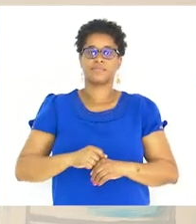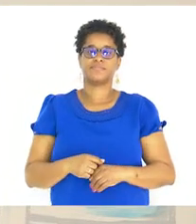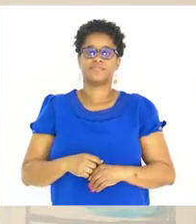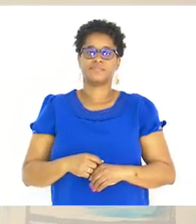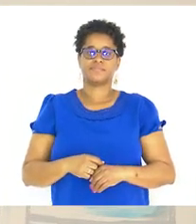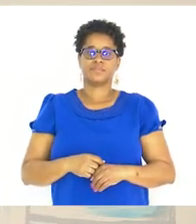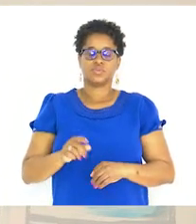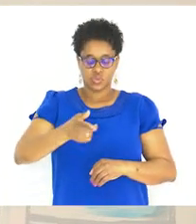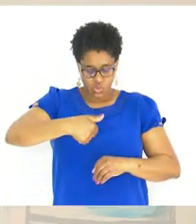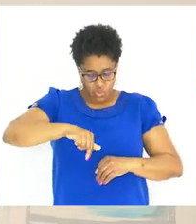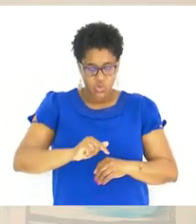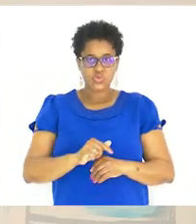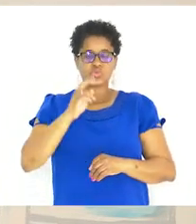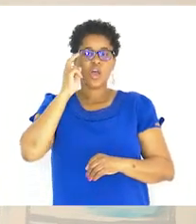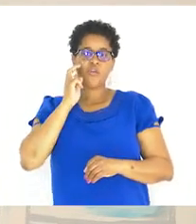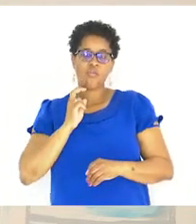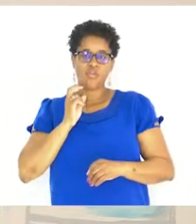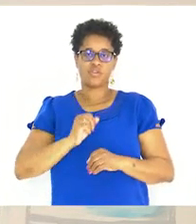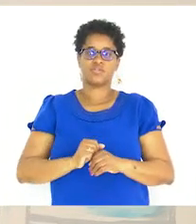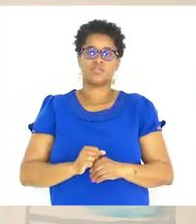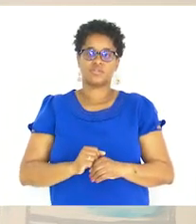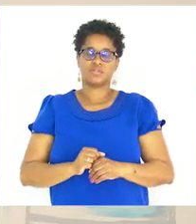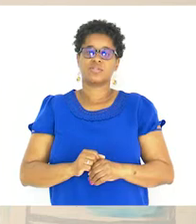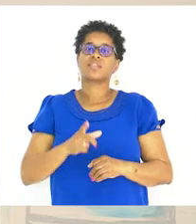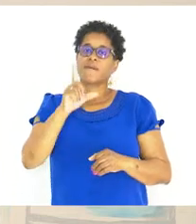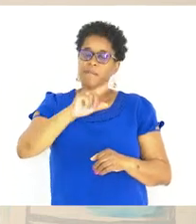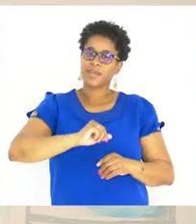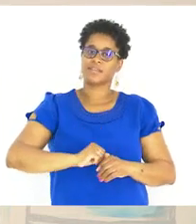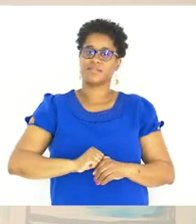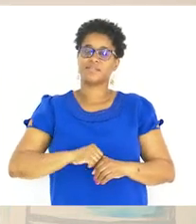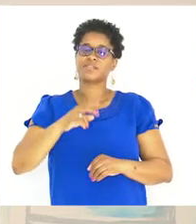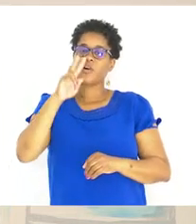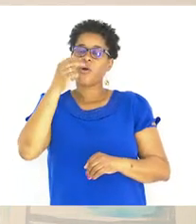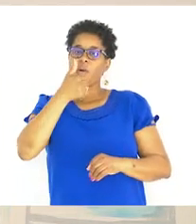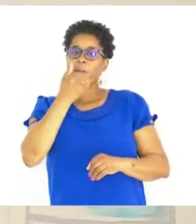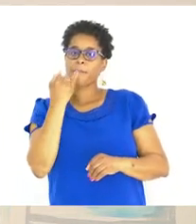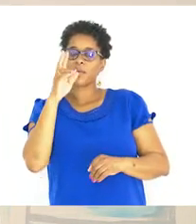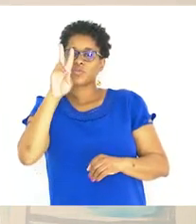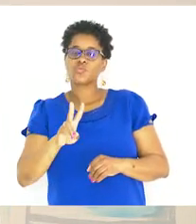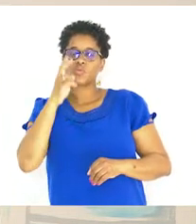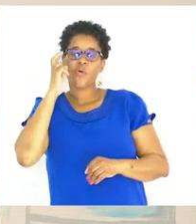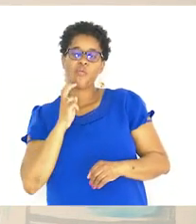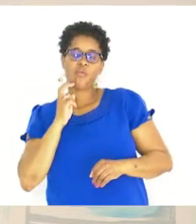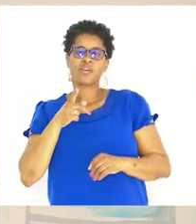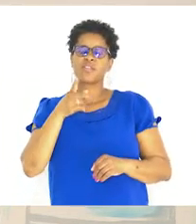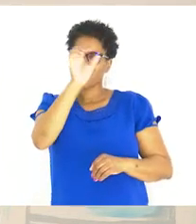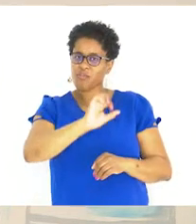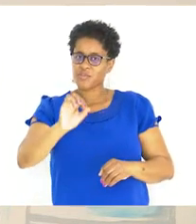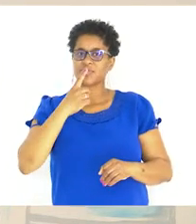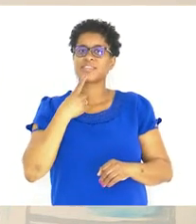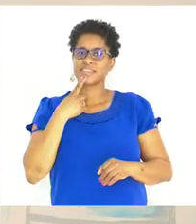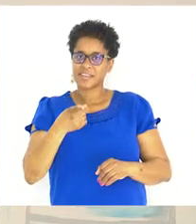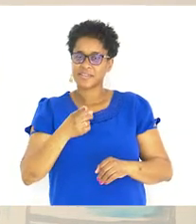Dos nossos avós São bisavós Vocês entenderam?